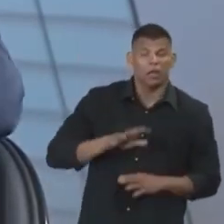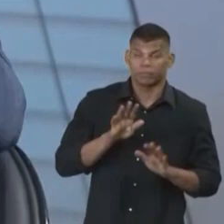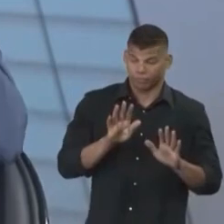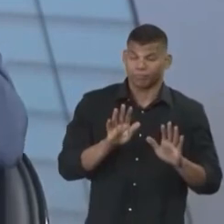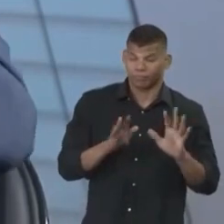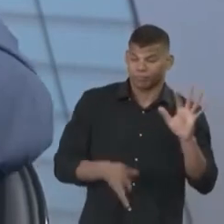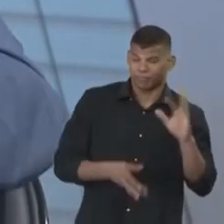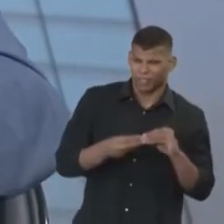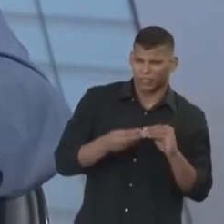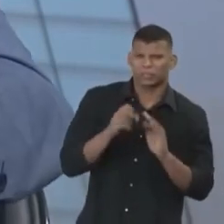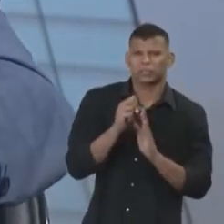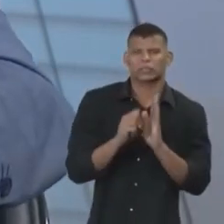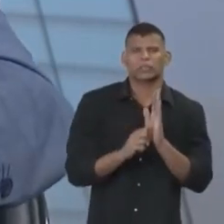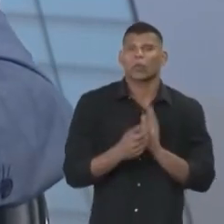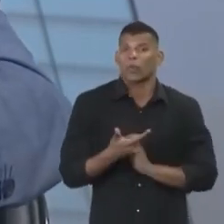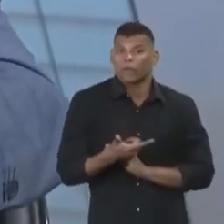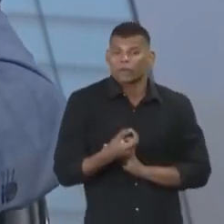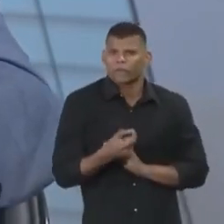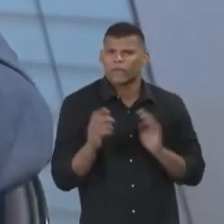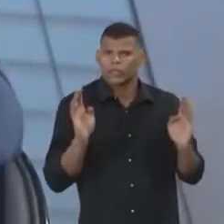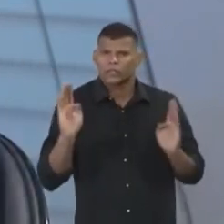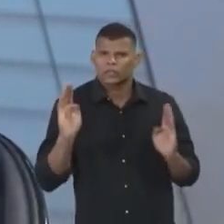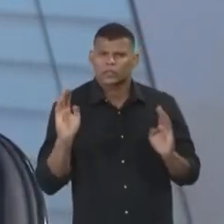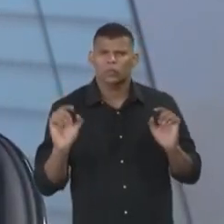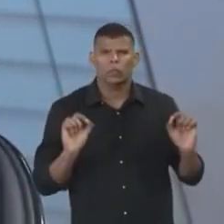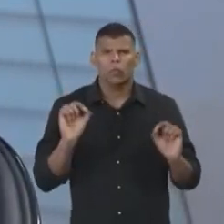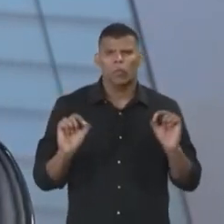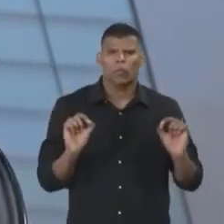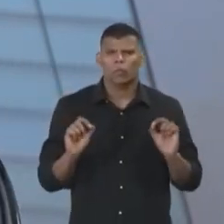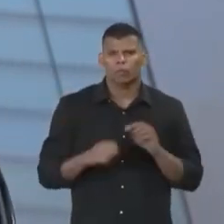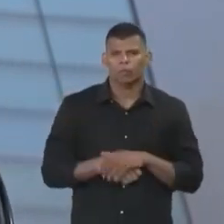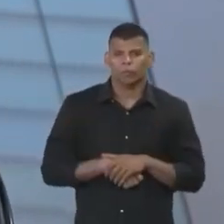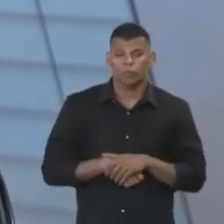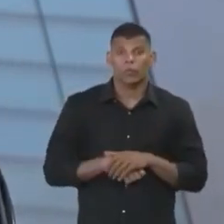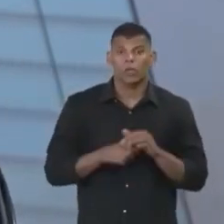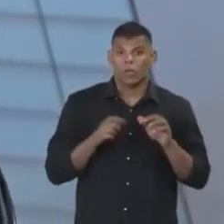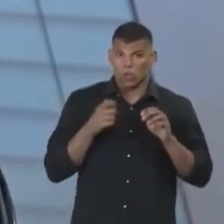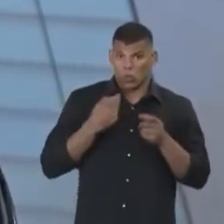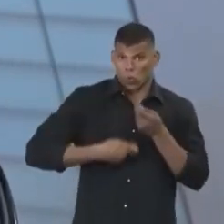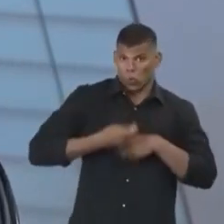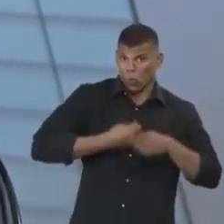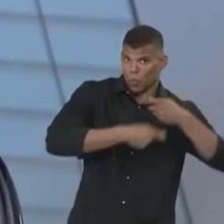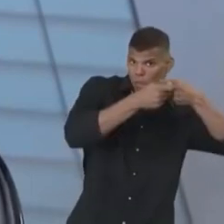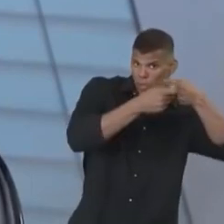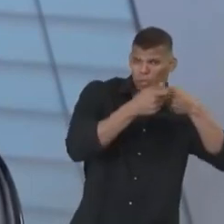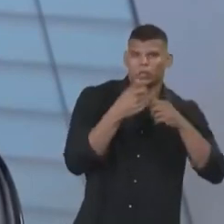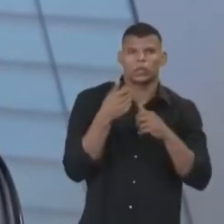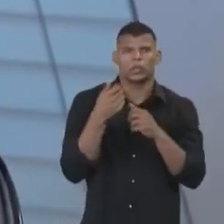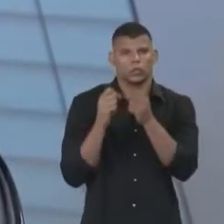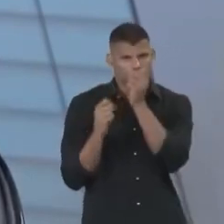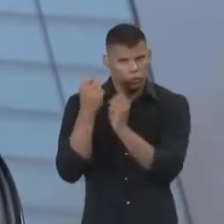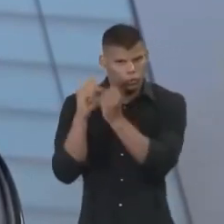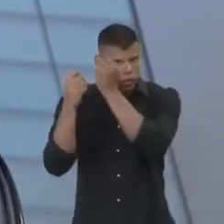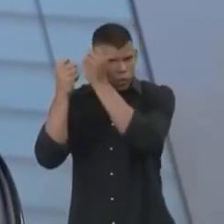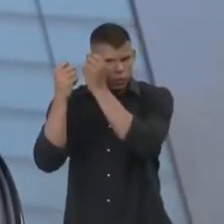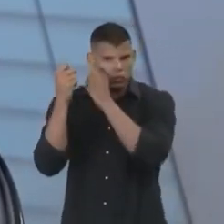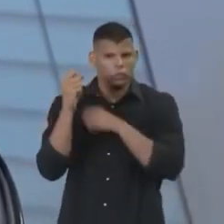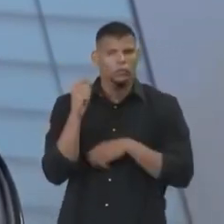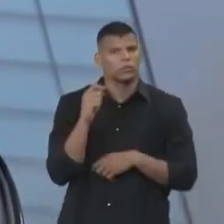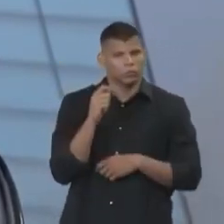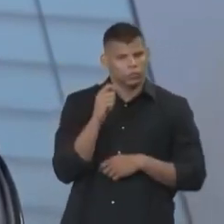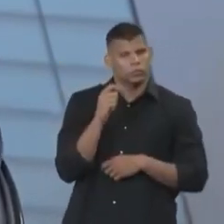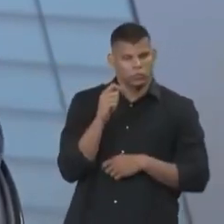XX foi um ano de expansão econômica, industrial e, por